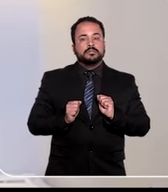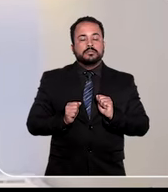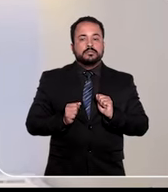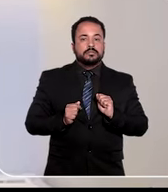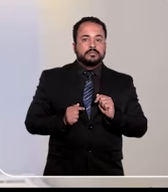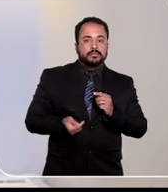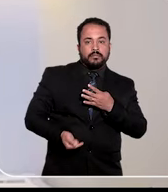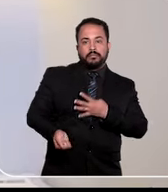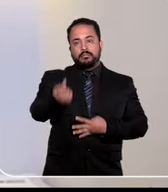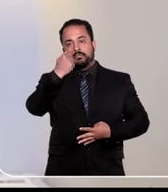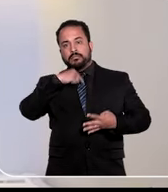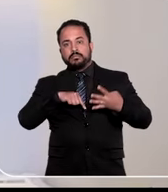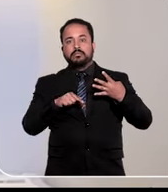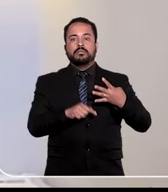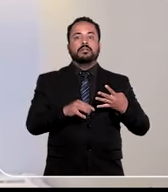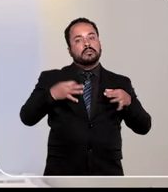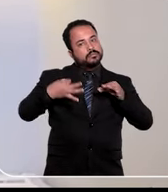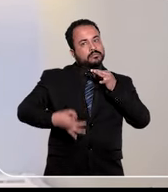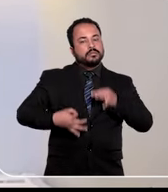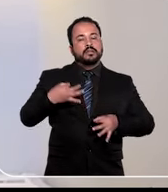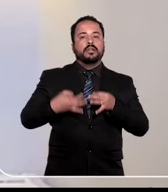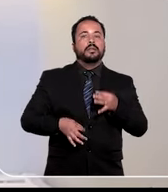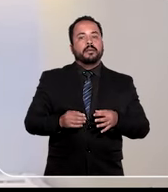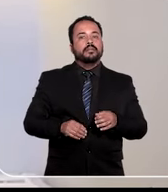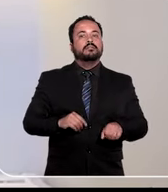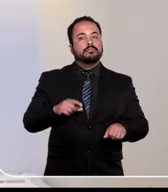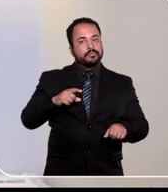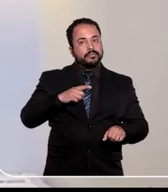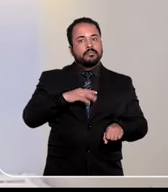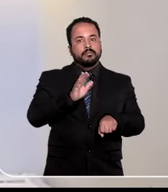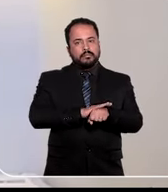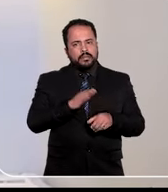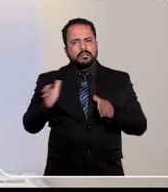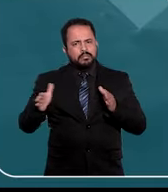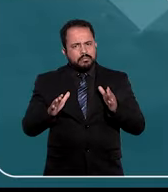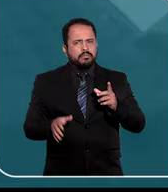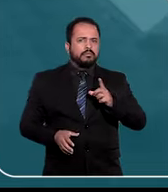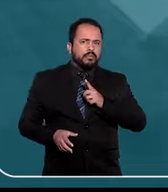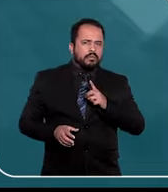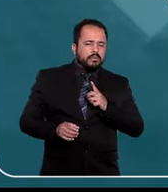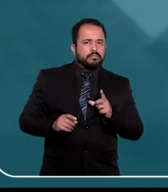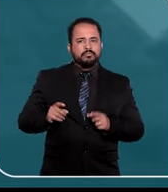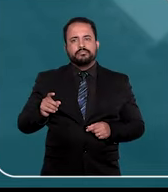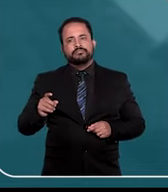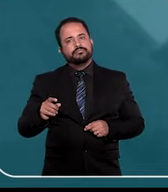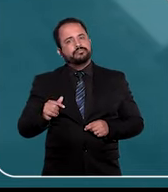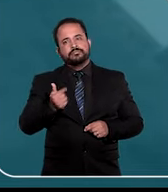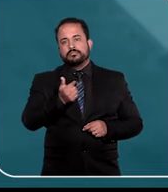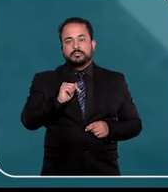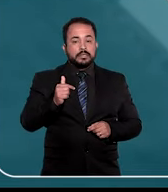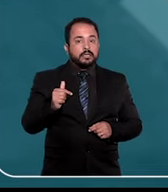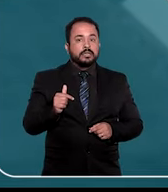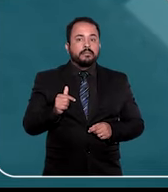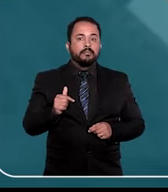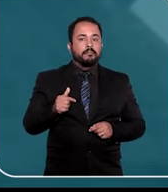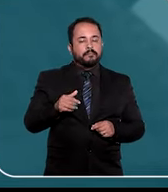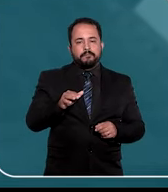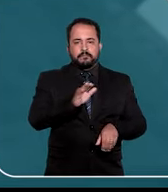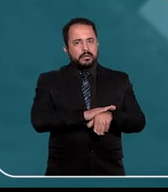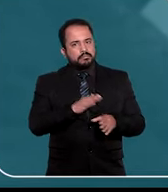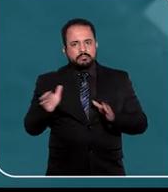seria, em si, uma hipótese autorizativa da reincidência da revisão criminal. E existe prazo para solicitar?